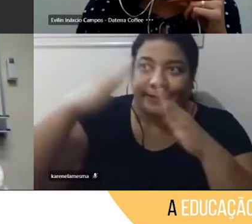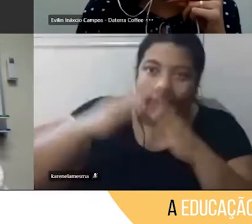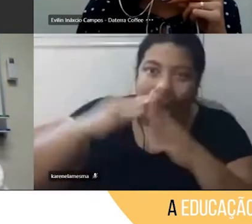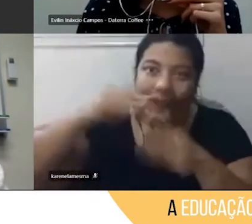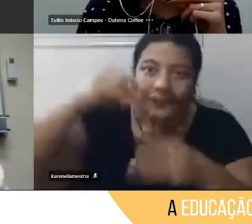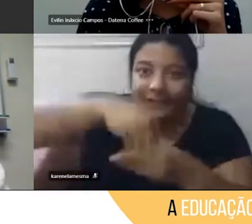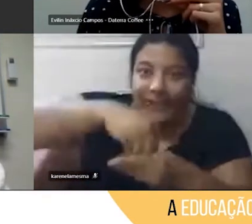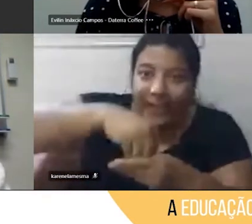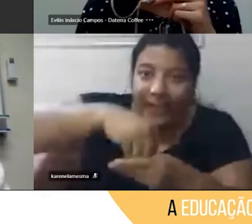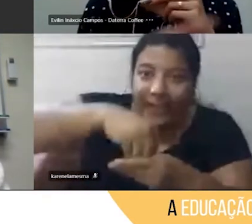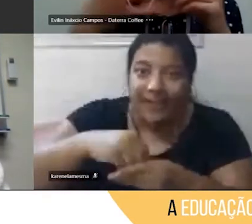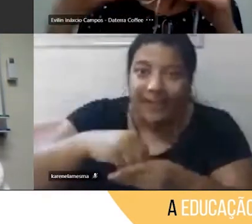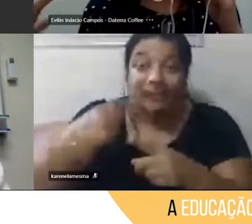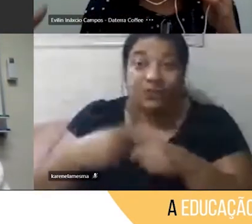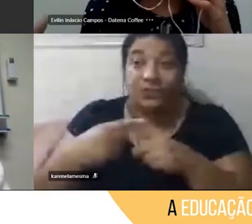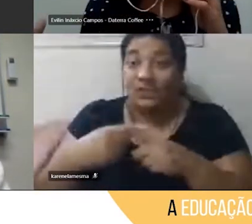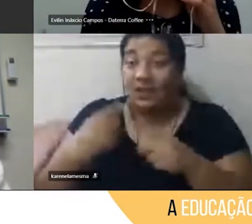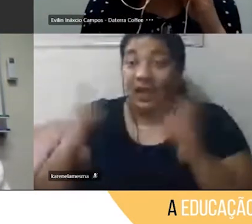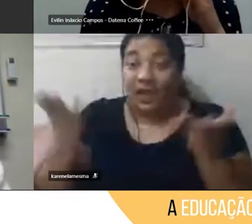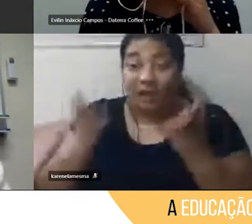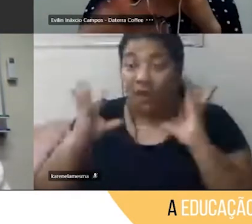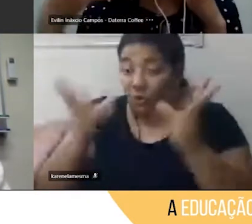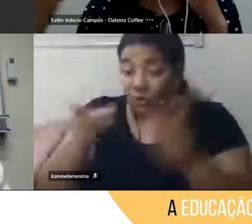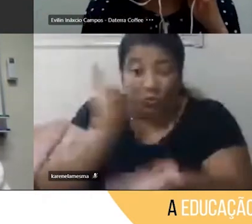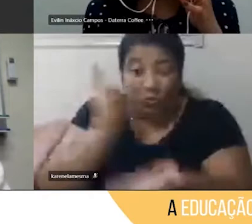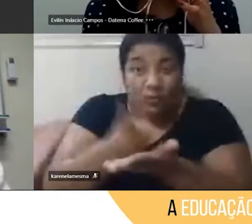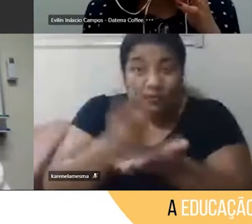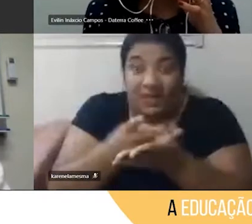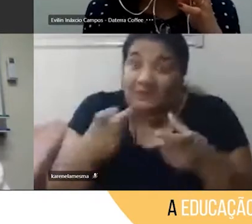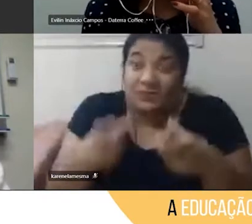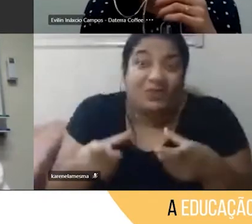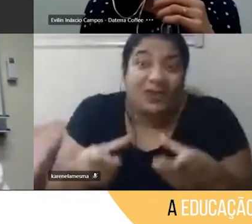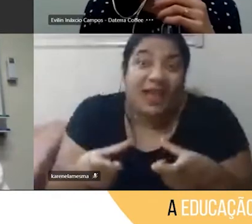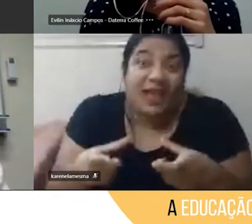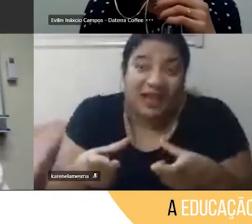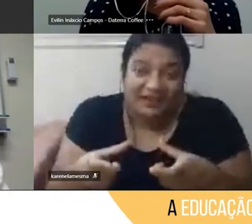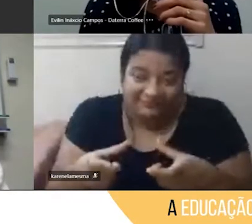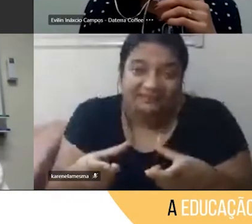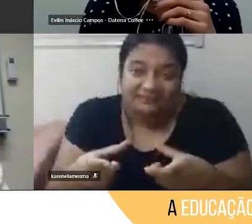agora acontece no mesmo ambiente, né, no mesmo espaço físico.